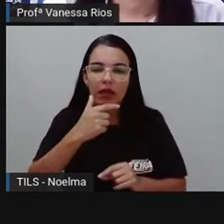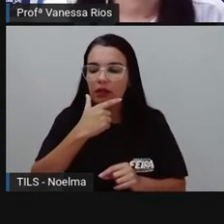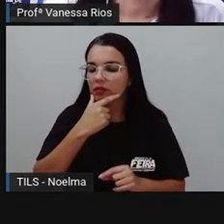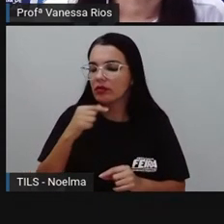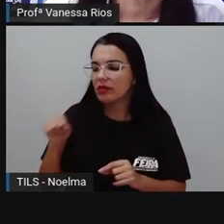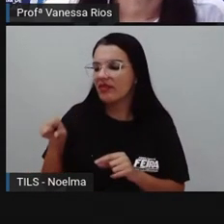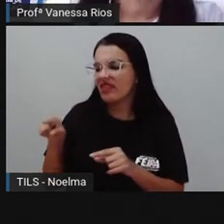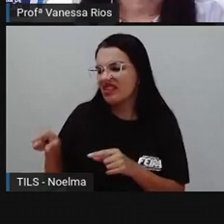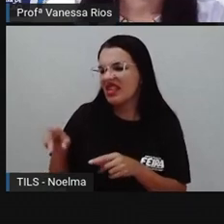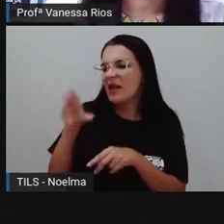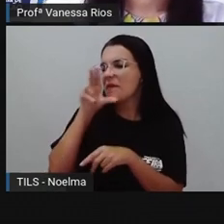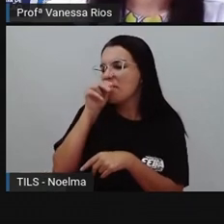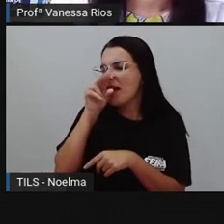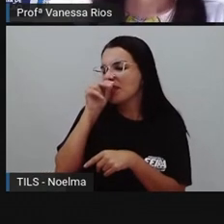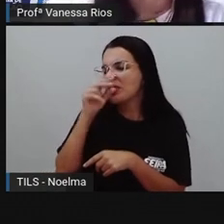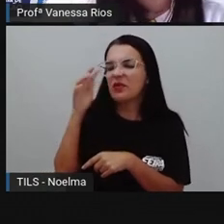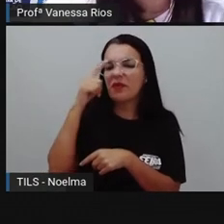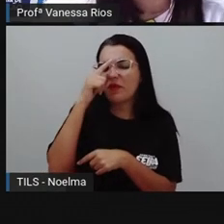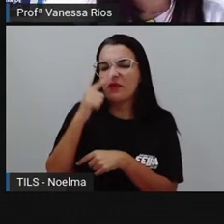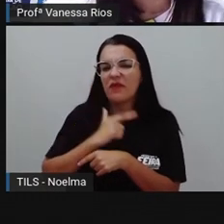a vida do rapaz.